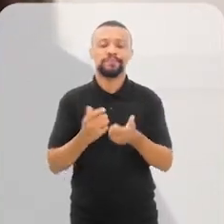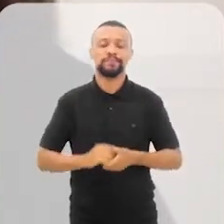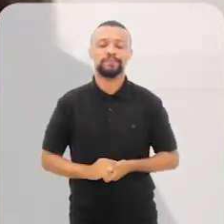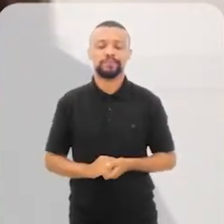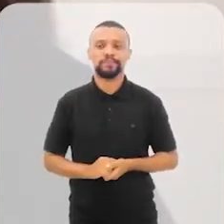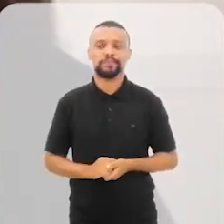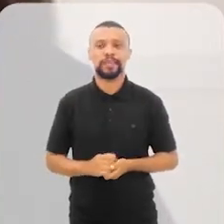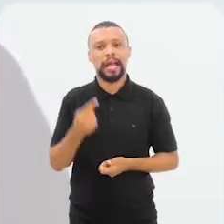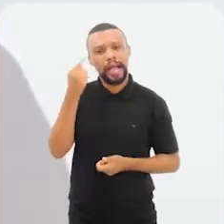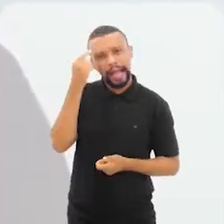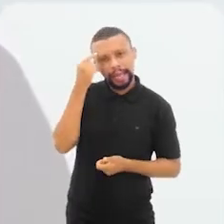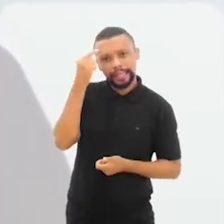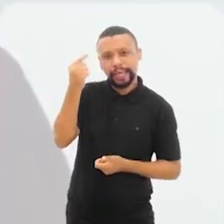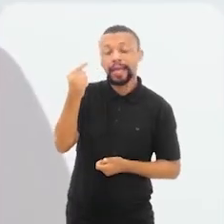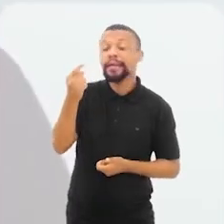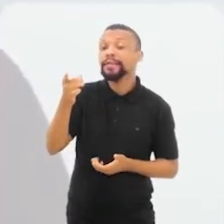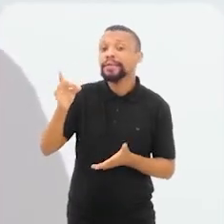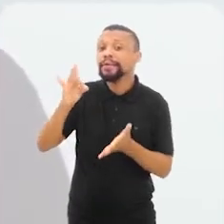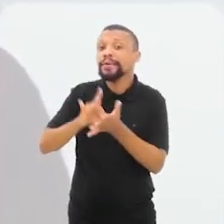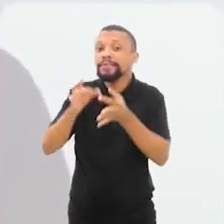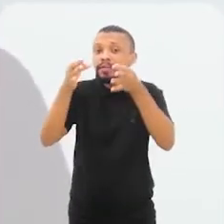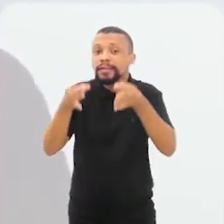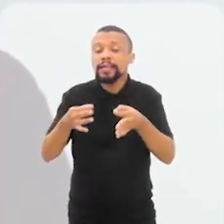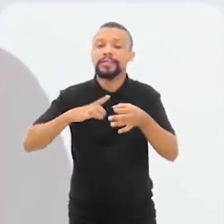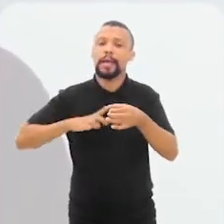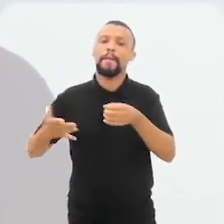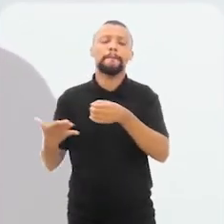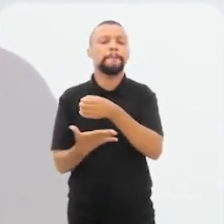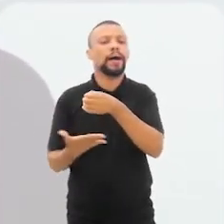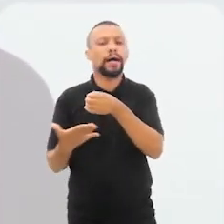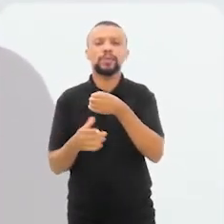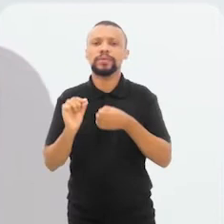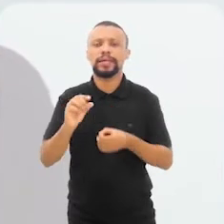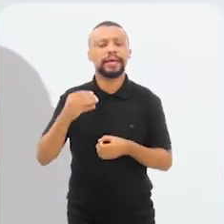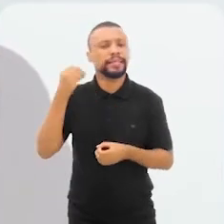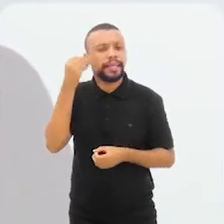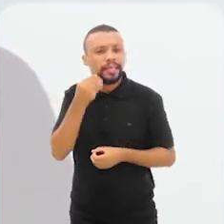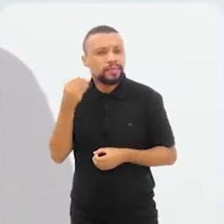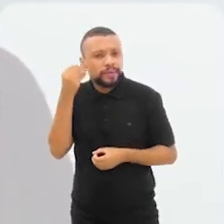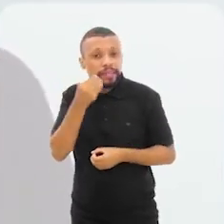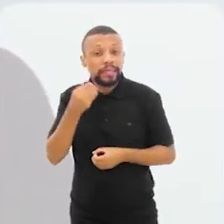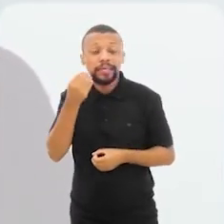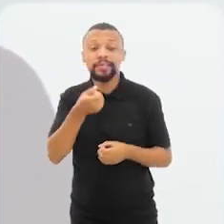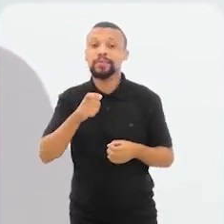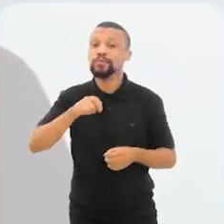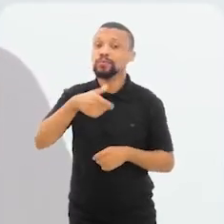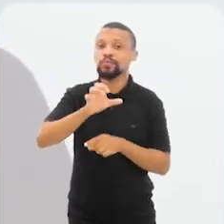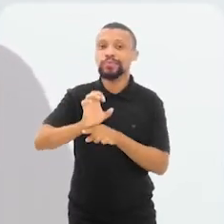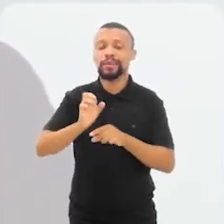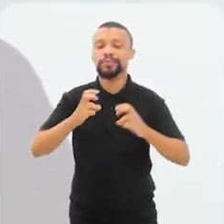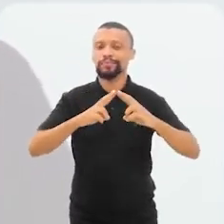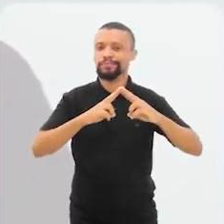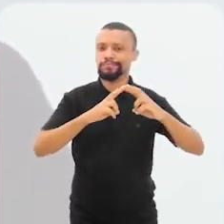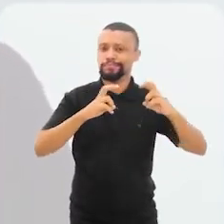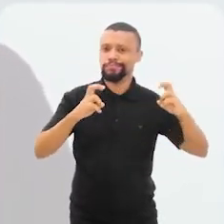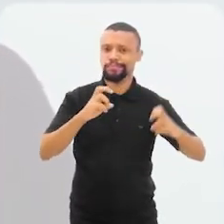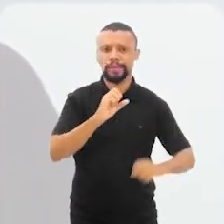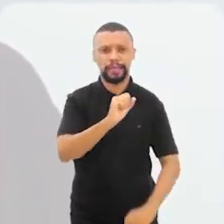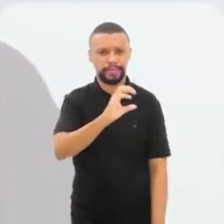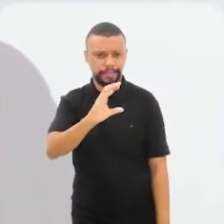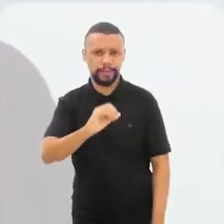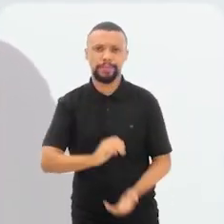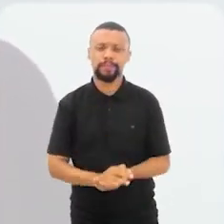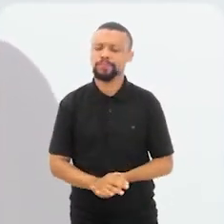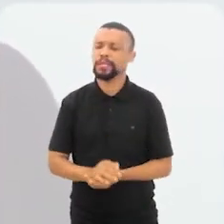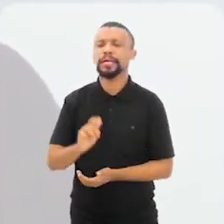dinamizadoras. A ideia, na verdade, se baseia na experiência de Santa Catarina. Graziella, você pode